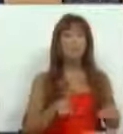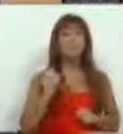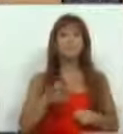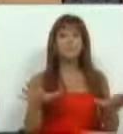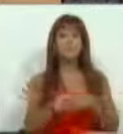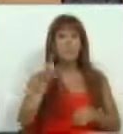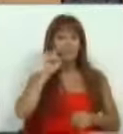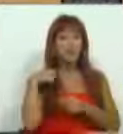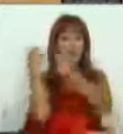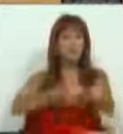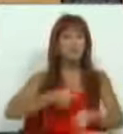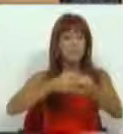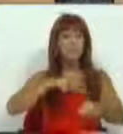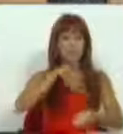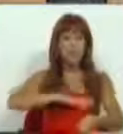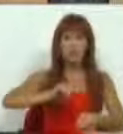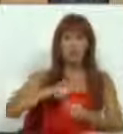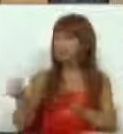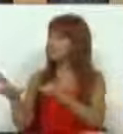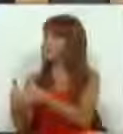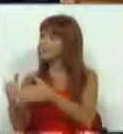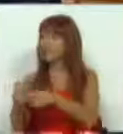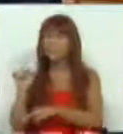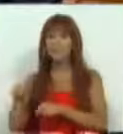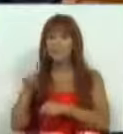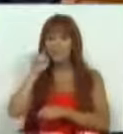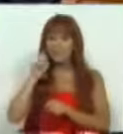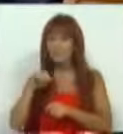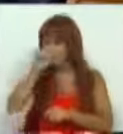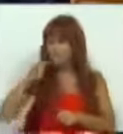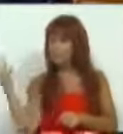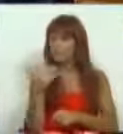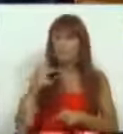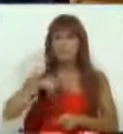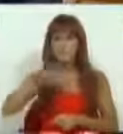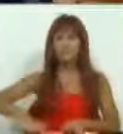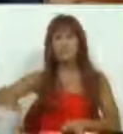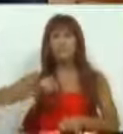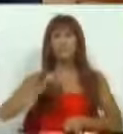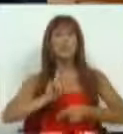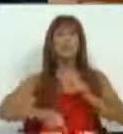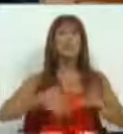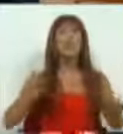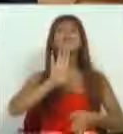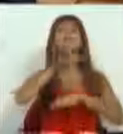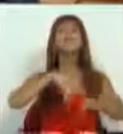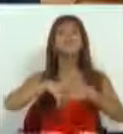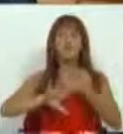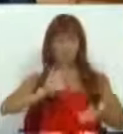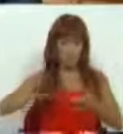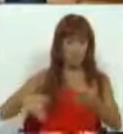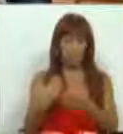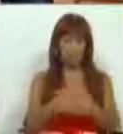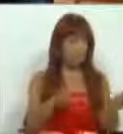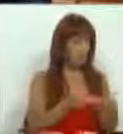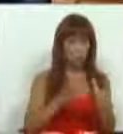comissões de Reserva Agrícola Nacional e as comissões da Reserva Ecológica Nacional. Ora bem, aquilo que estão a fazer ao colocar